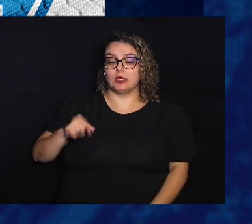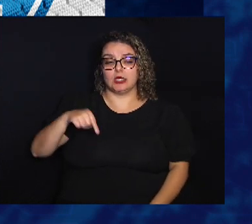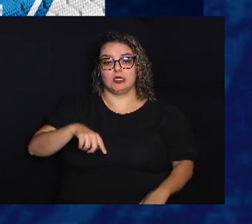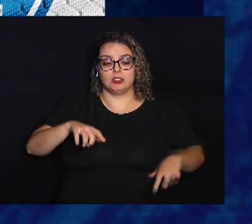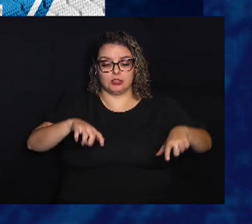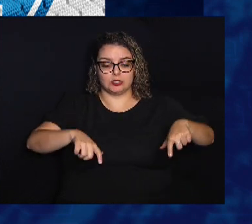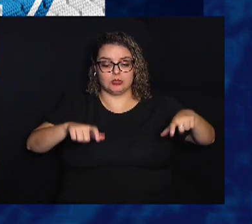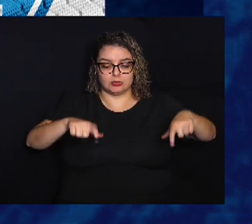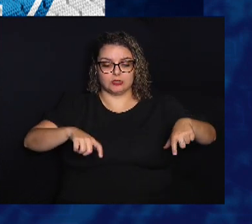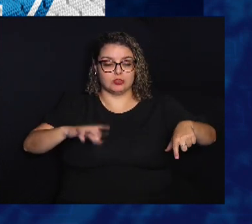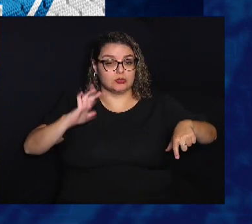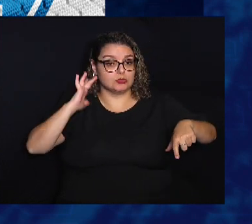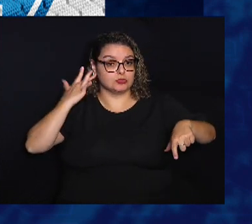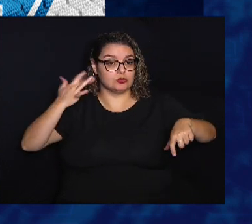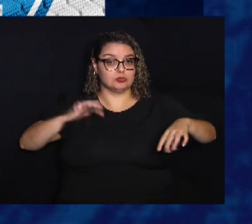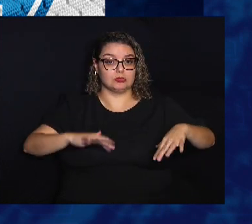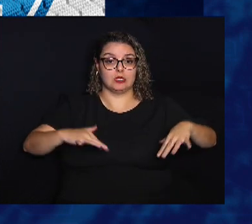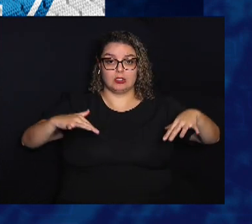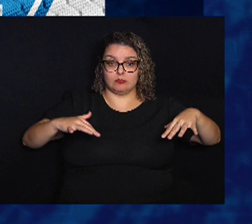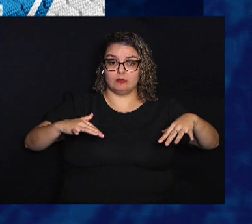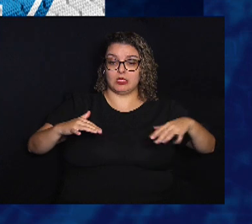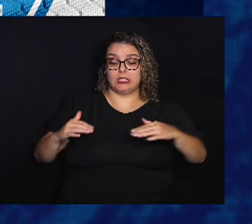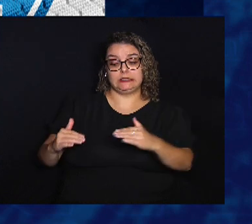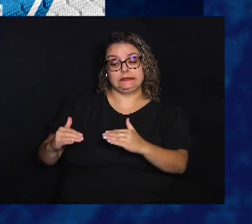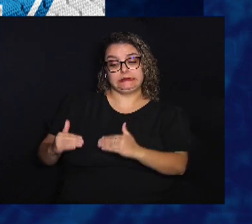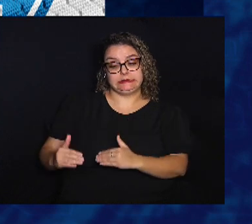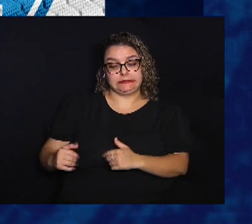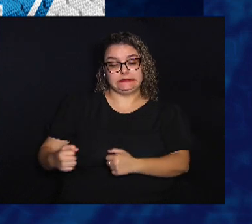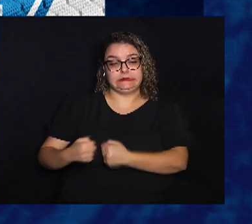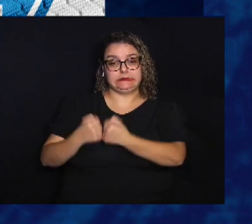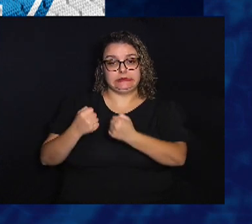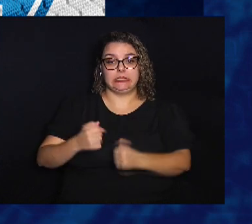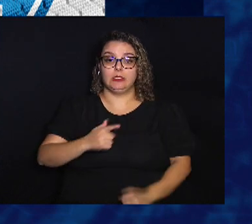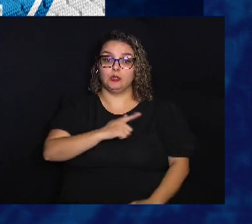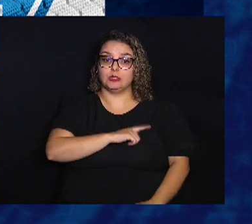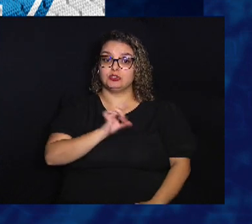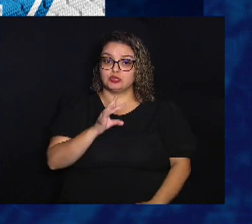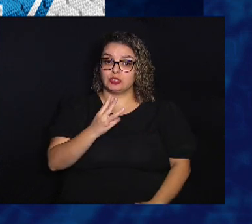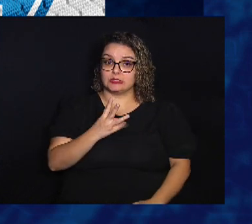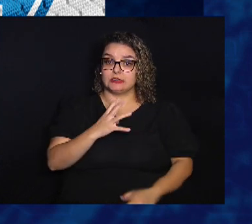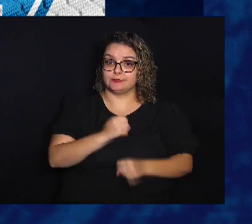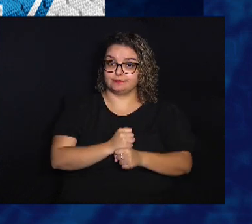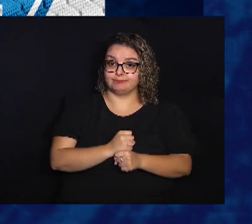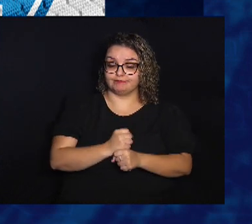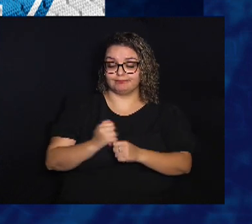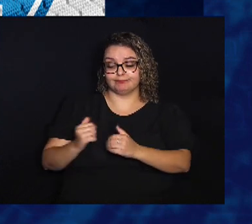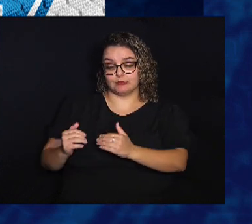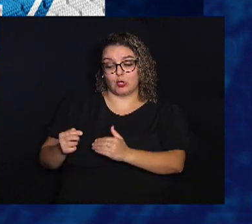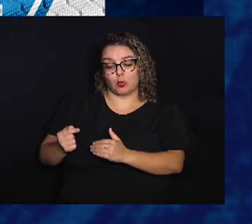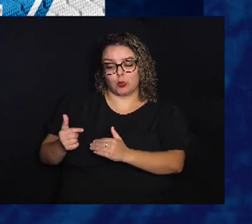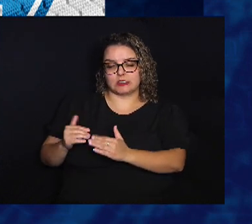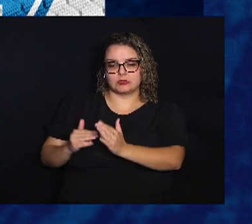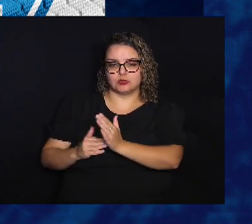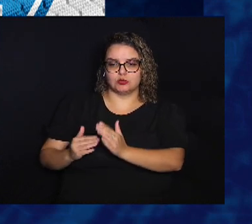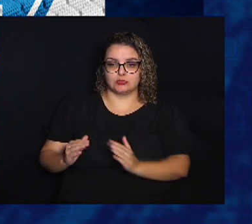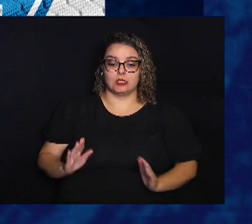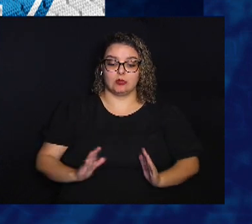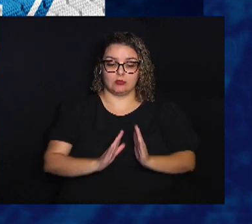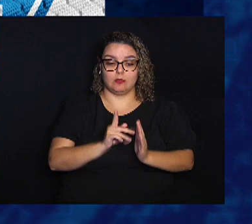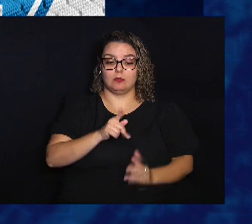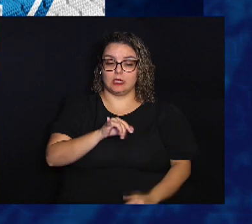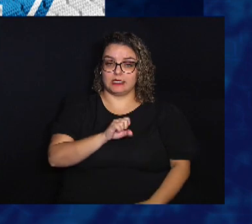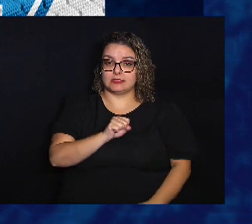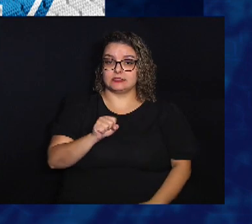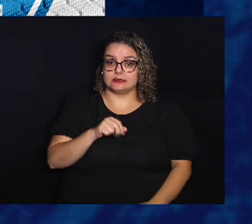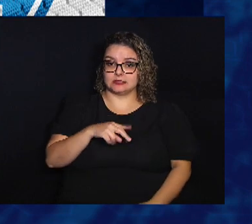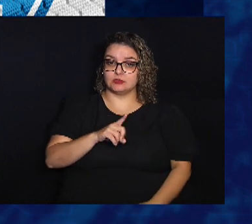de Ouro É duelo Da zona De rebaixamento O Guarani Tem apenas Três pontos Penúltimo Colocado Enfrenta O Paissandu Que é a